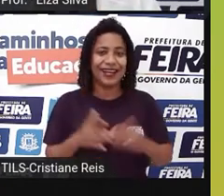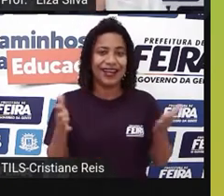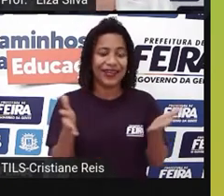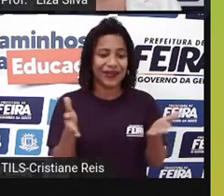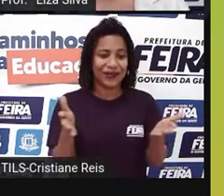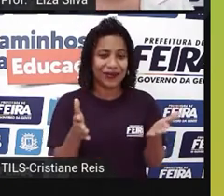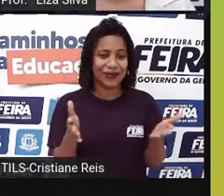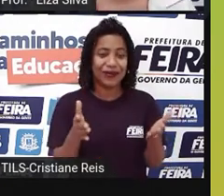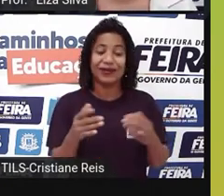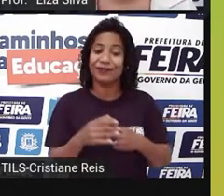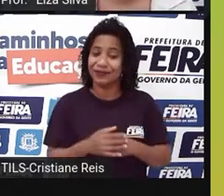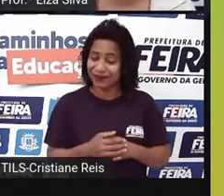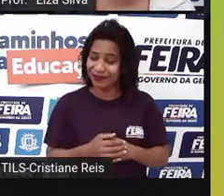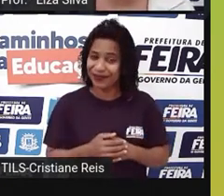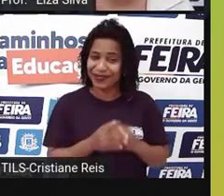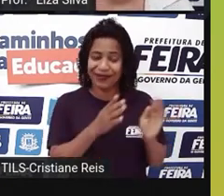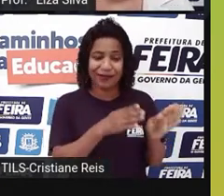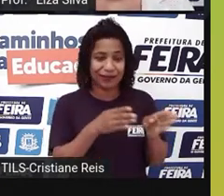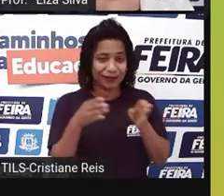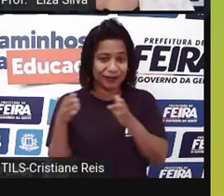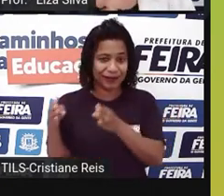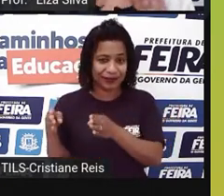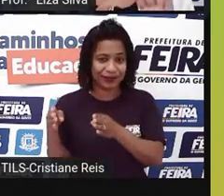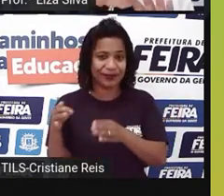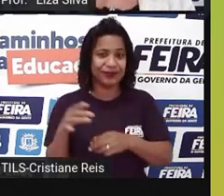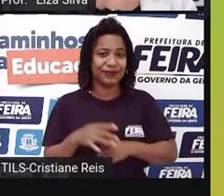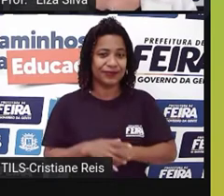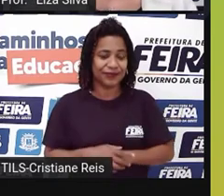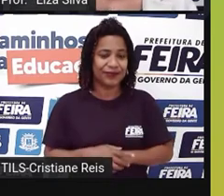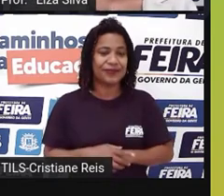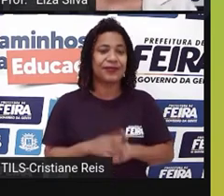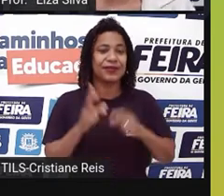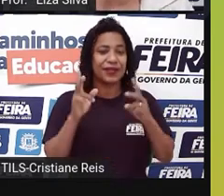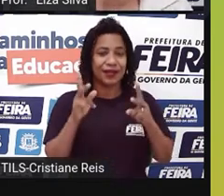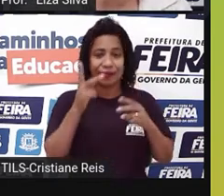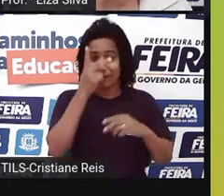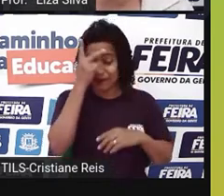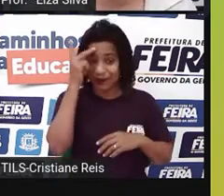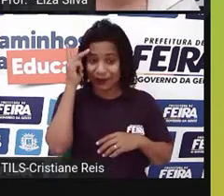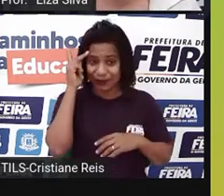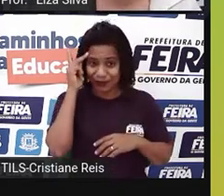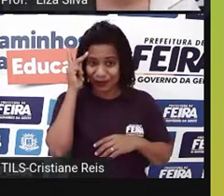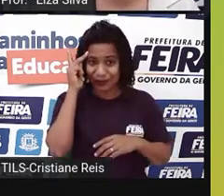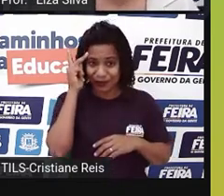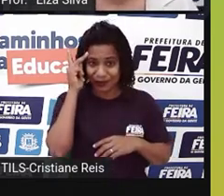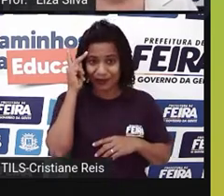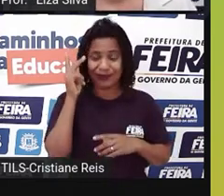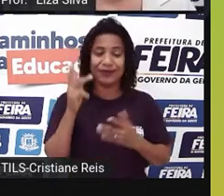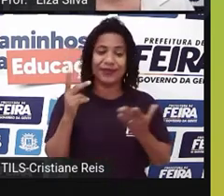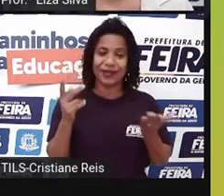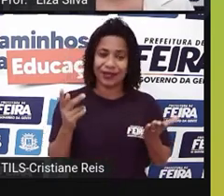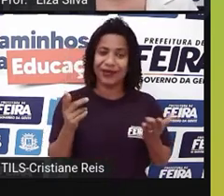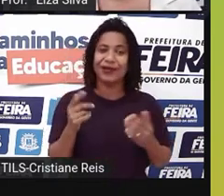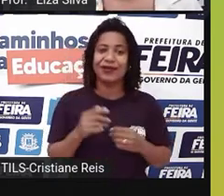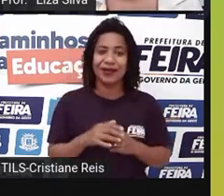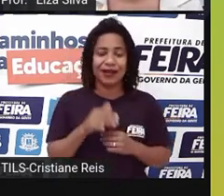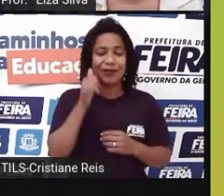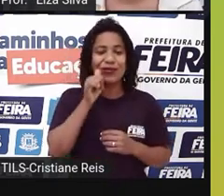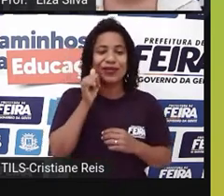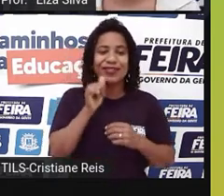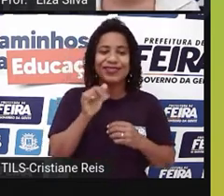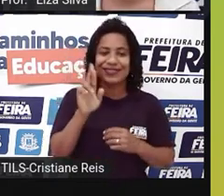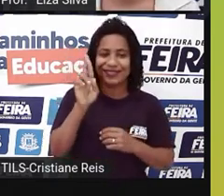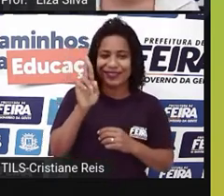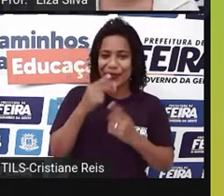eu vou colocar para vocês a mesma pessoa, né? Que foi a Susan. Ela fez a entrevista